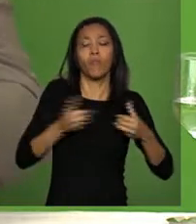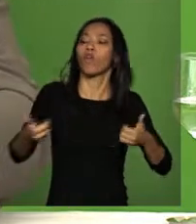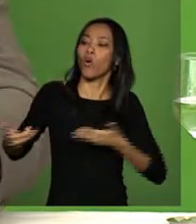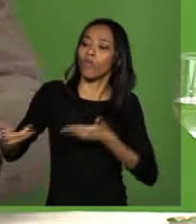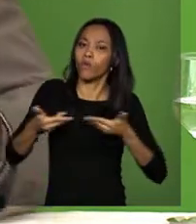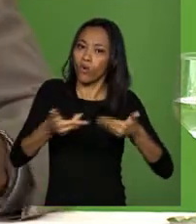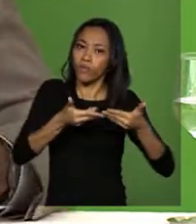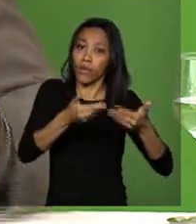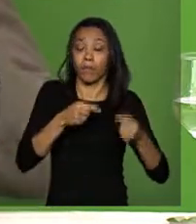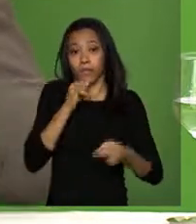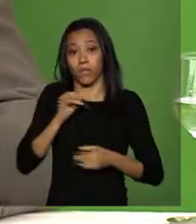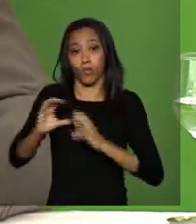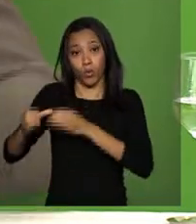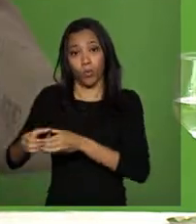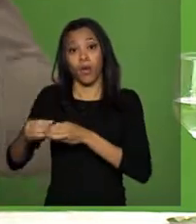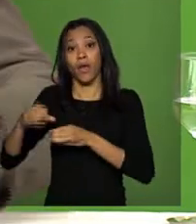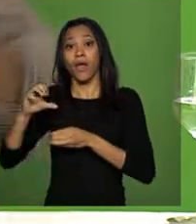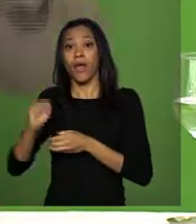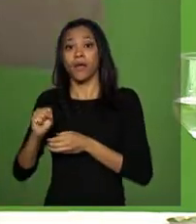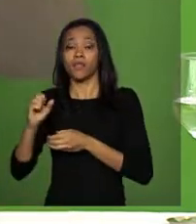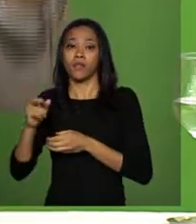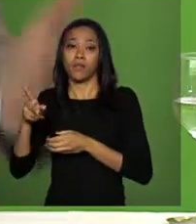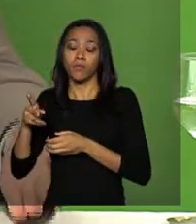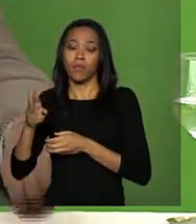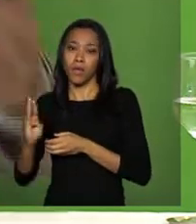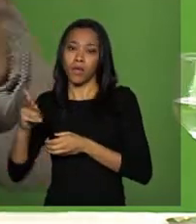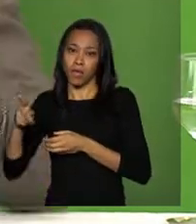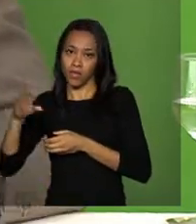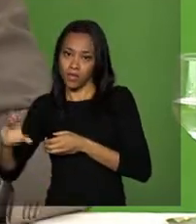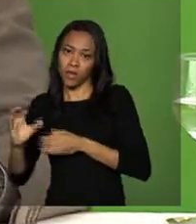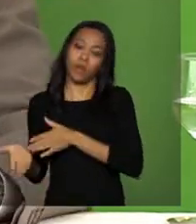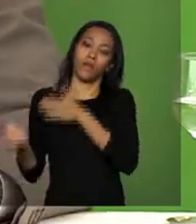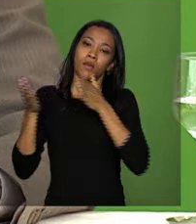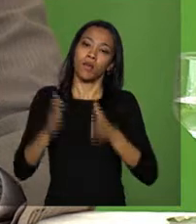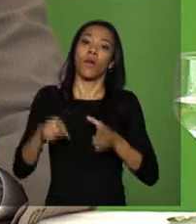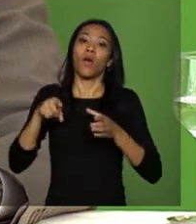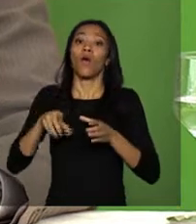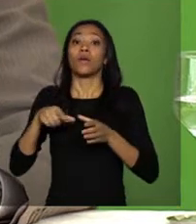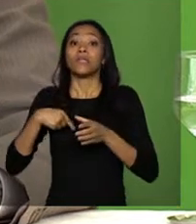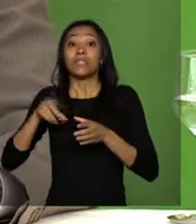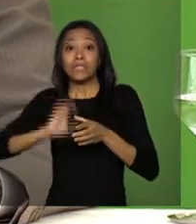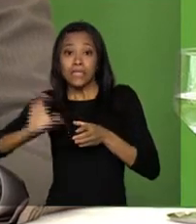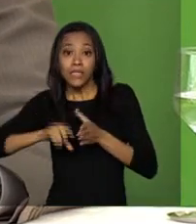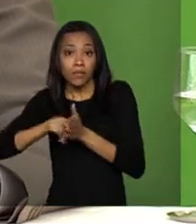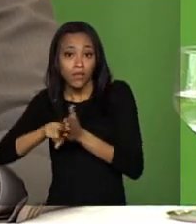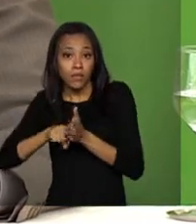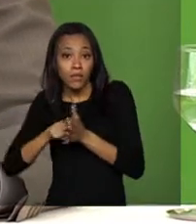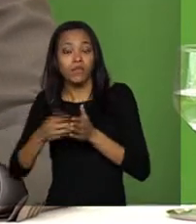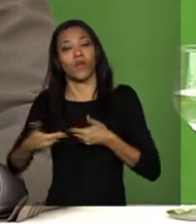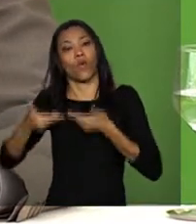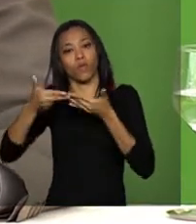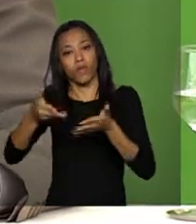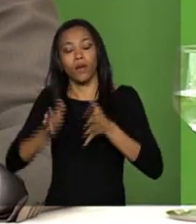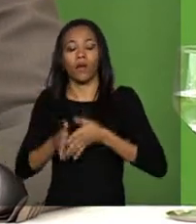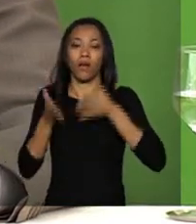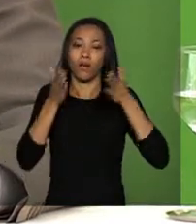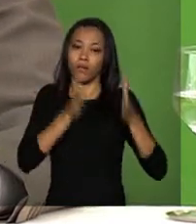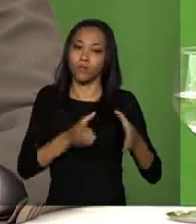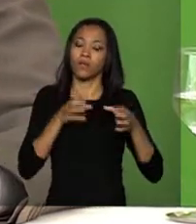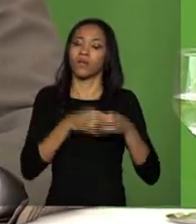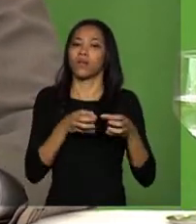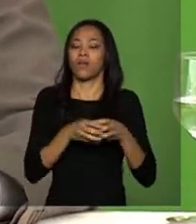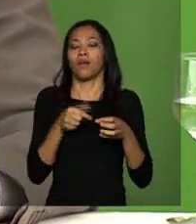foi ouvido a SBPC, o governo foi ouvido como foi ouvido a Academia Brasileira de Ciências, o governo foi ouvido como foram ouvidas